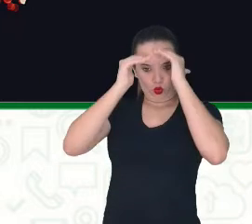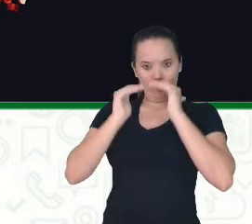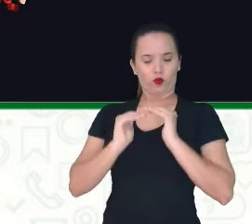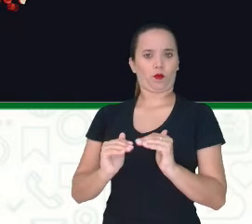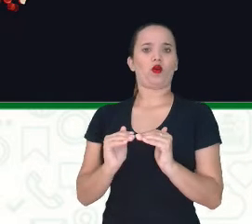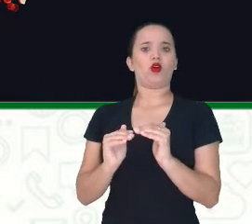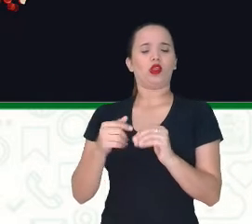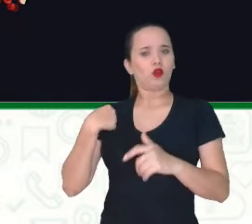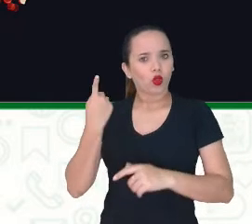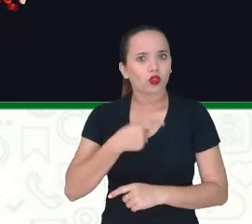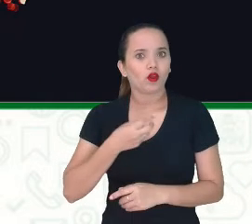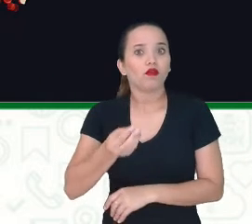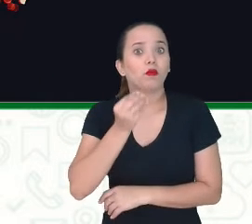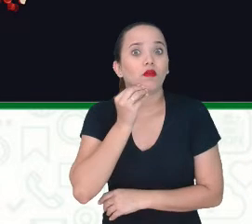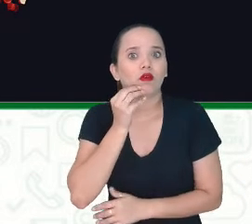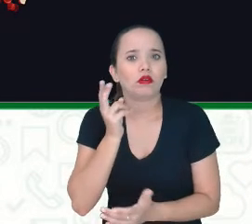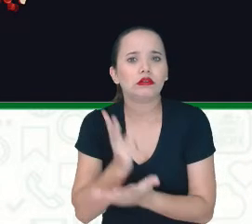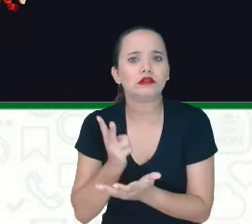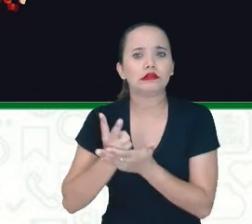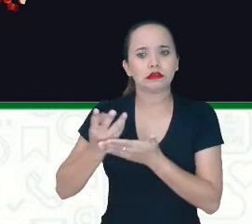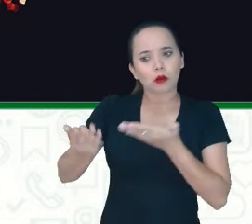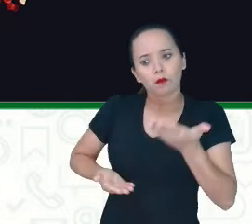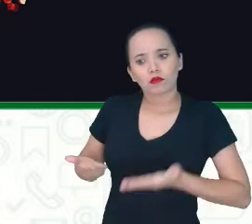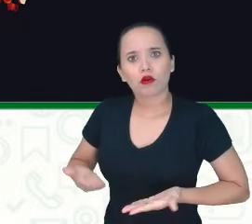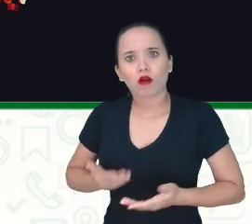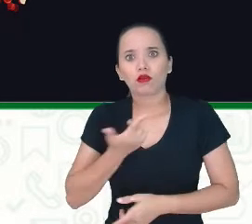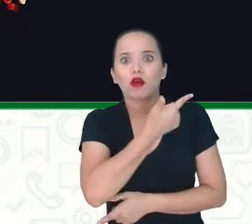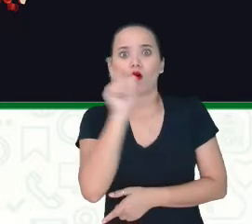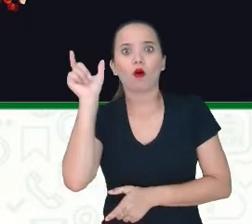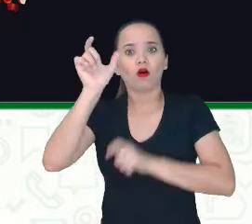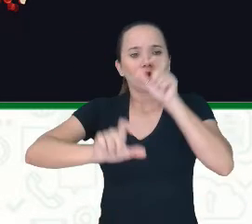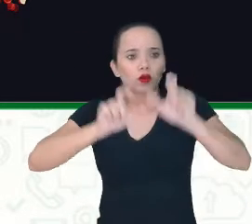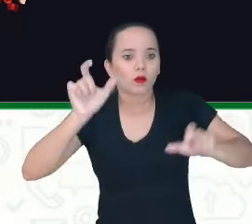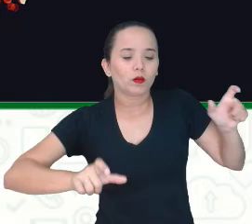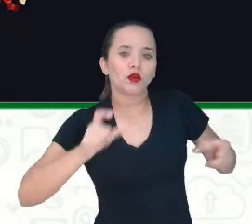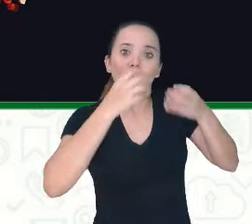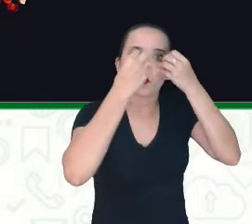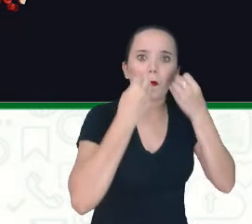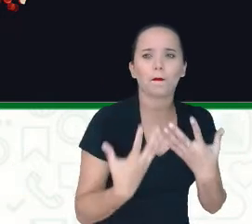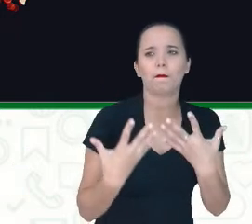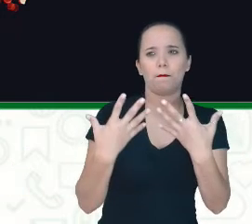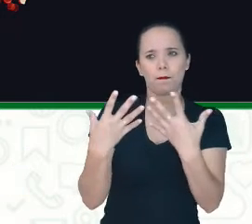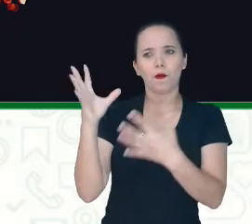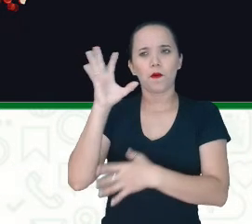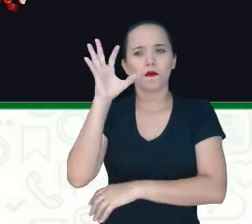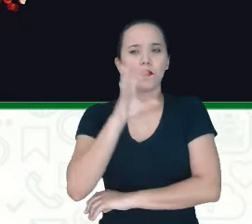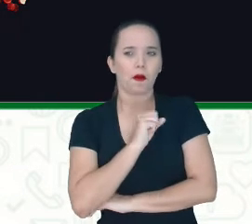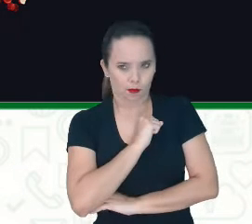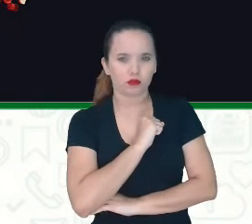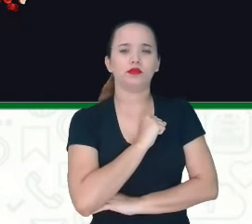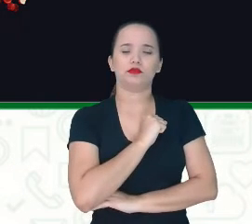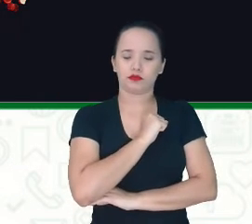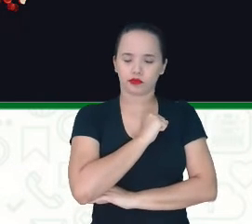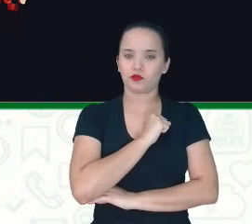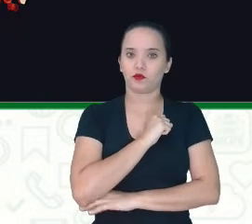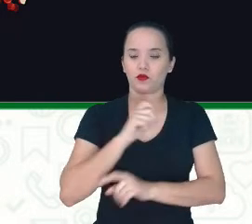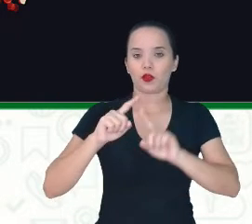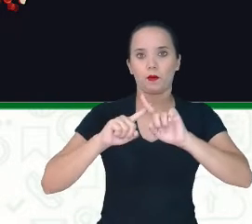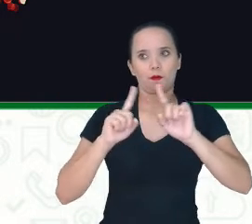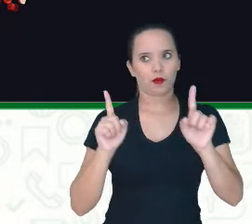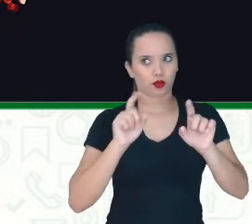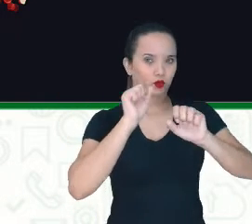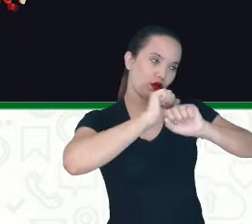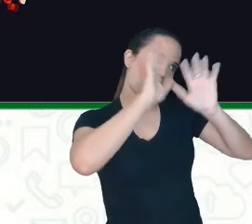Com amor E bondade Muita gente Está vendo a imagem Né professora Olha o amor Claro que esse amor